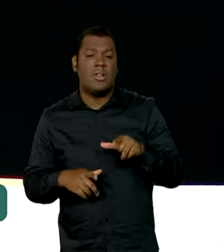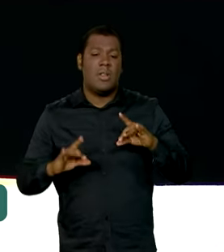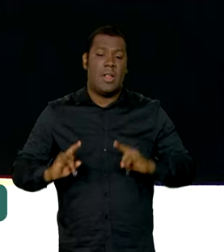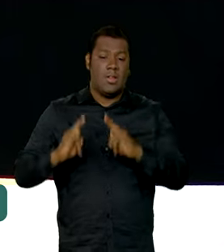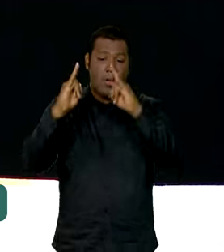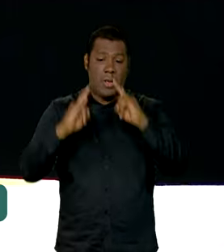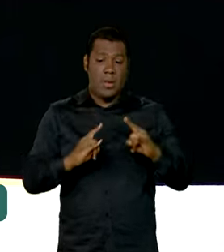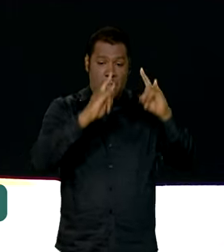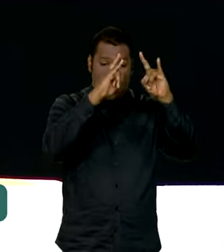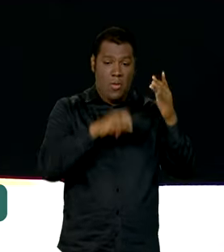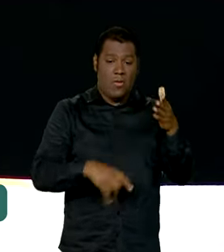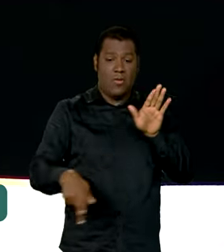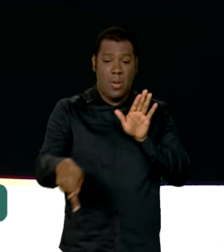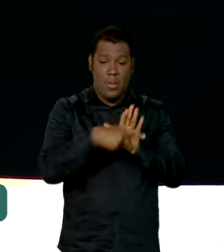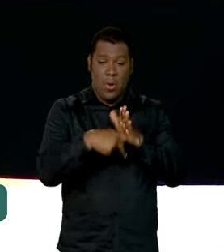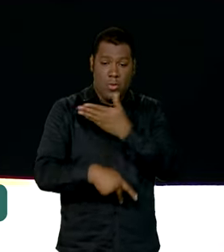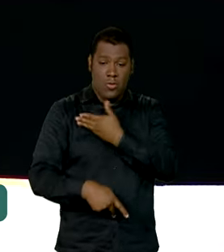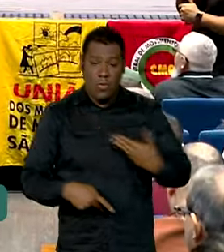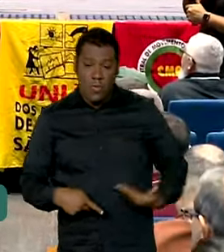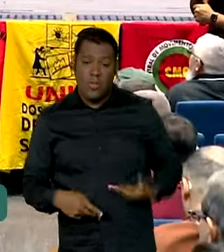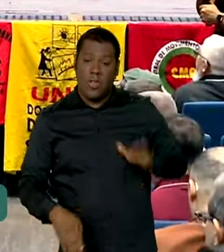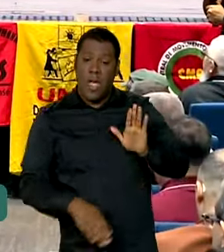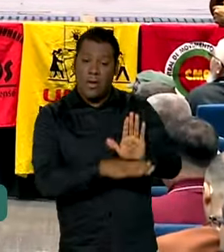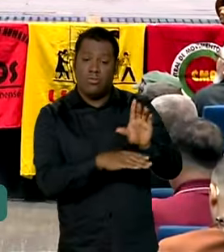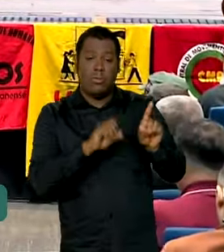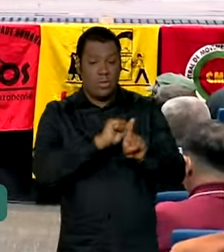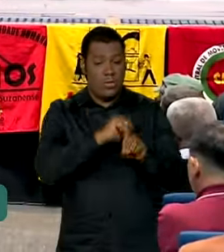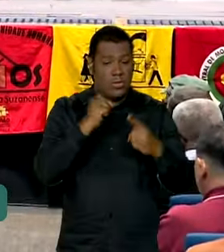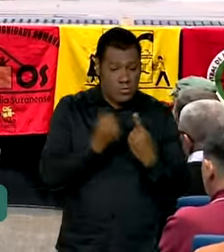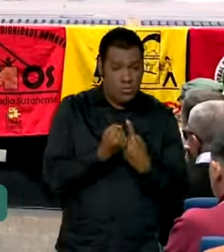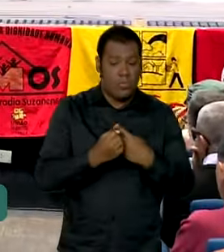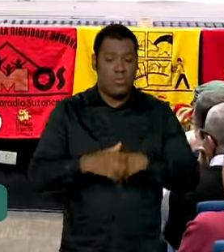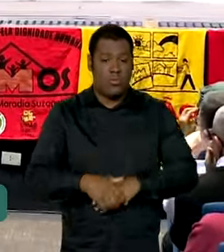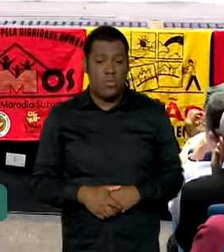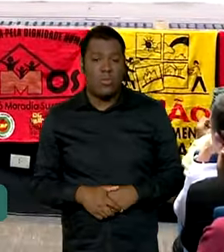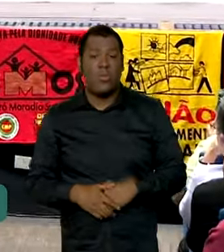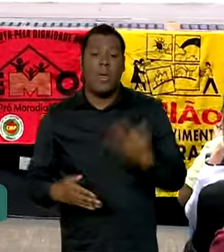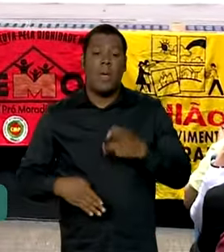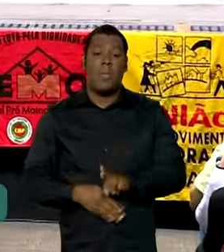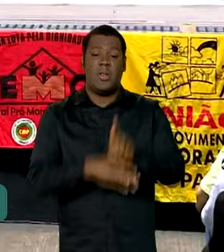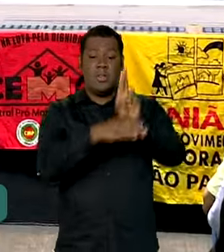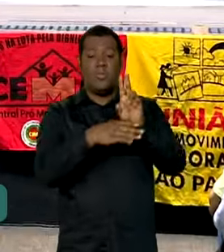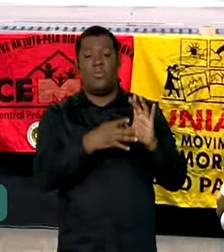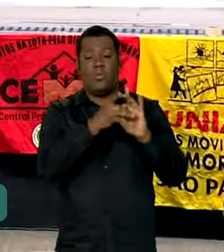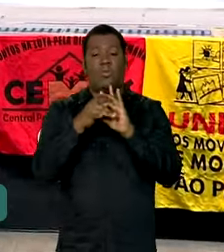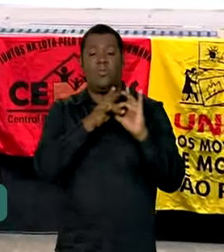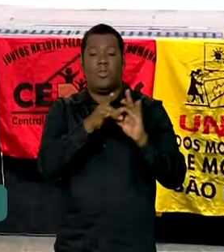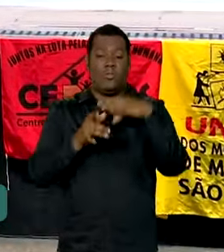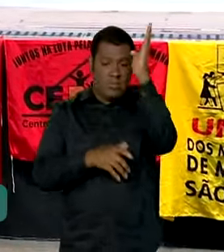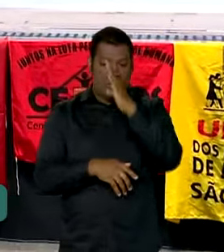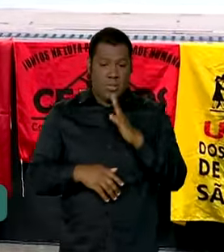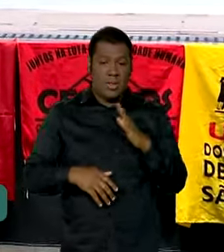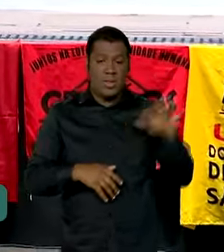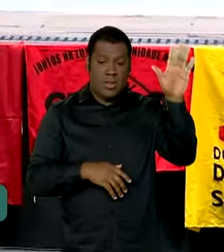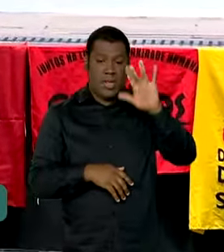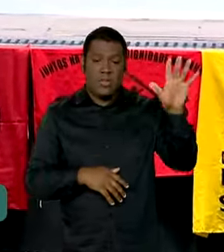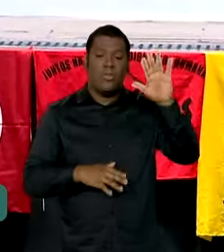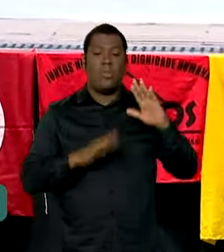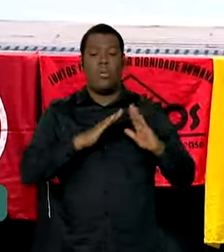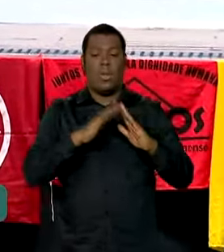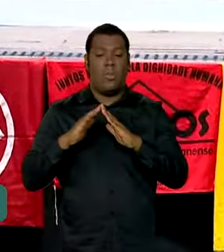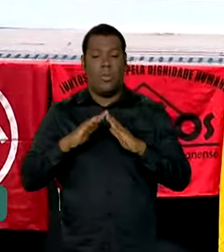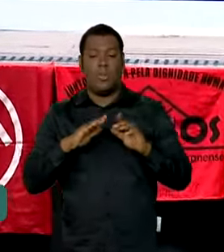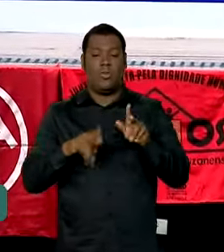imóveis cumprirem a sua função social e ambiental. O representante da União Nacional por Moradia Popular destacou a